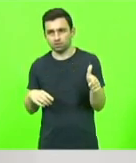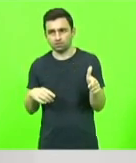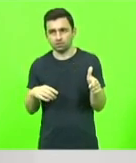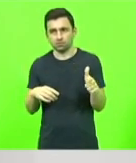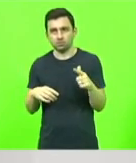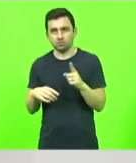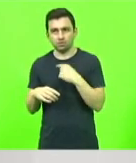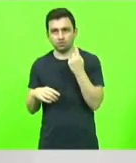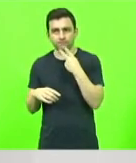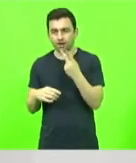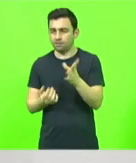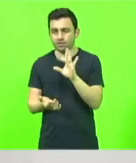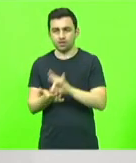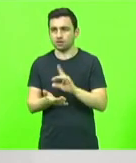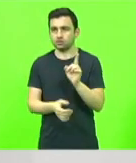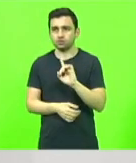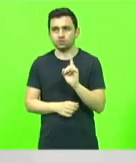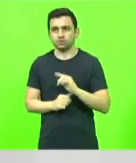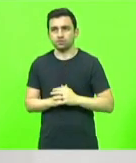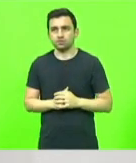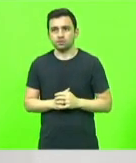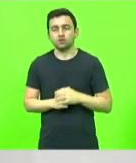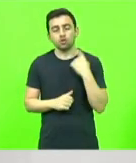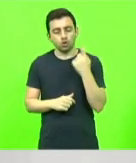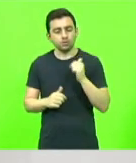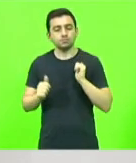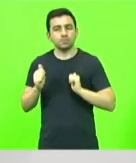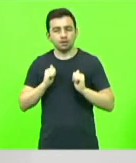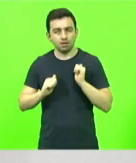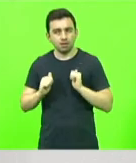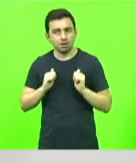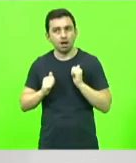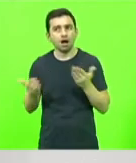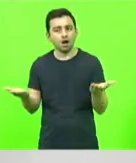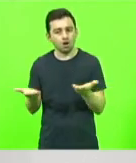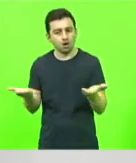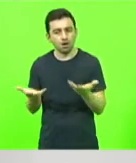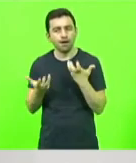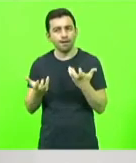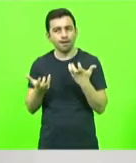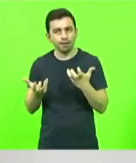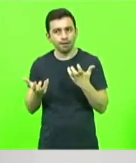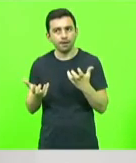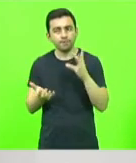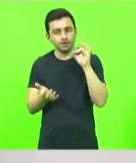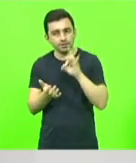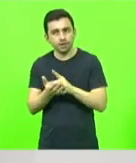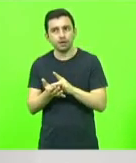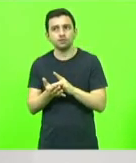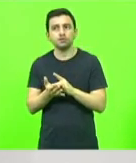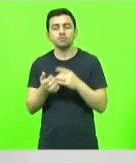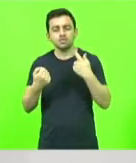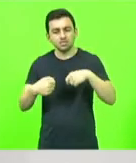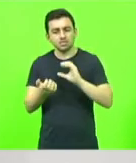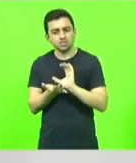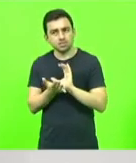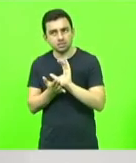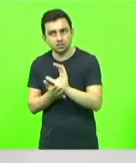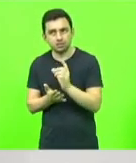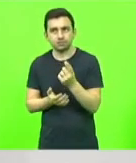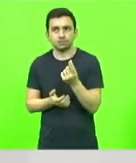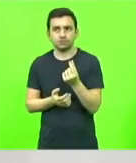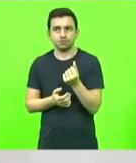falando com a verdade. Então, nós esperamos que, de fato, se invista recursos